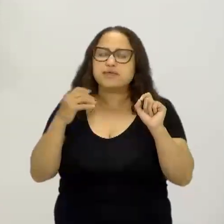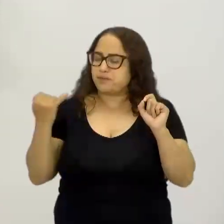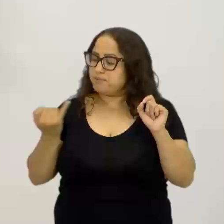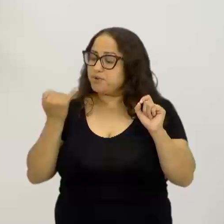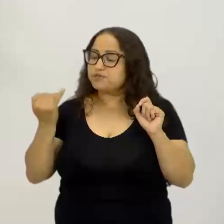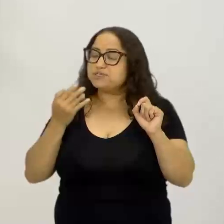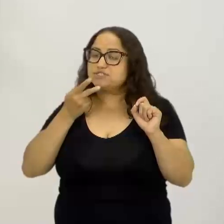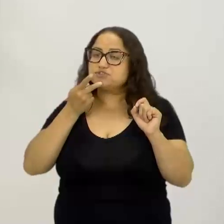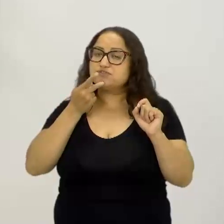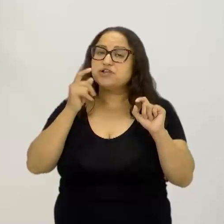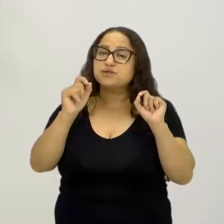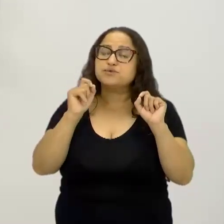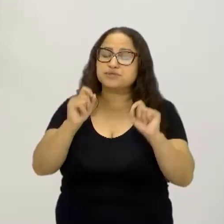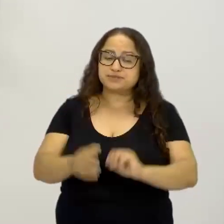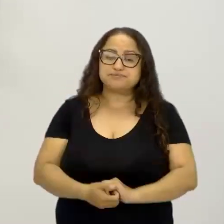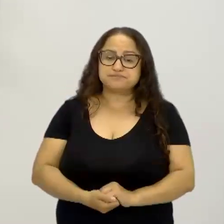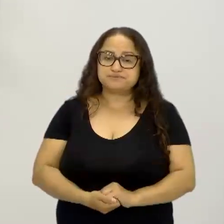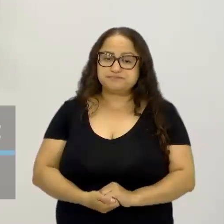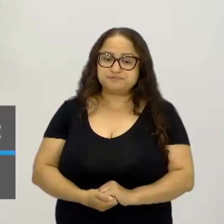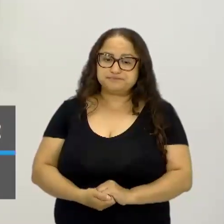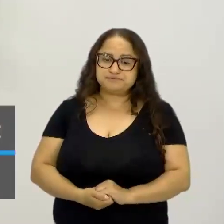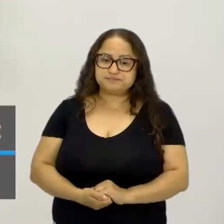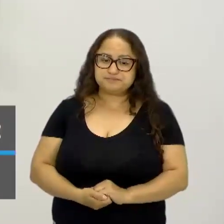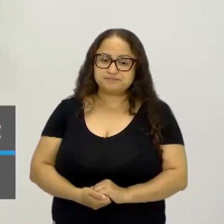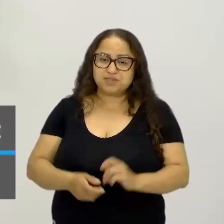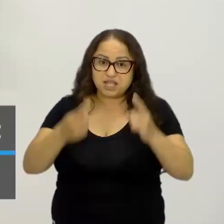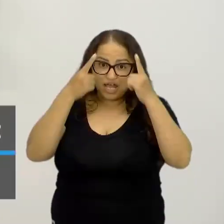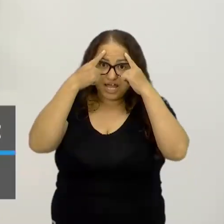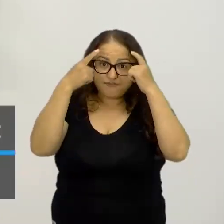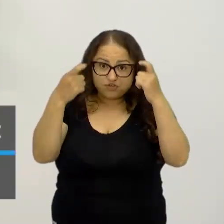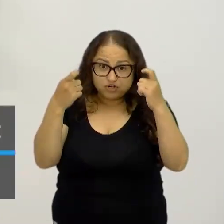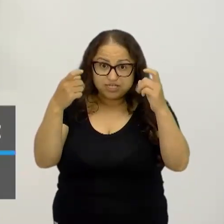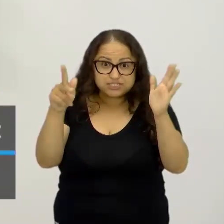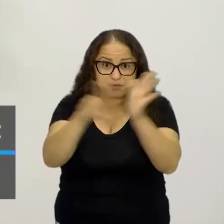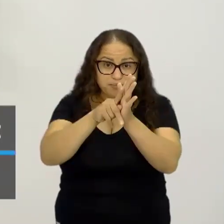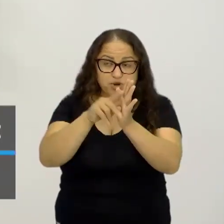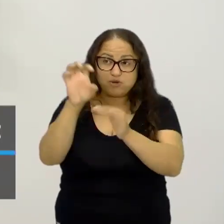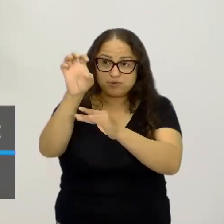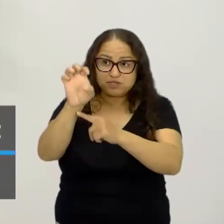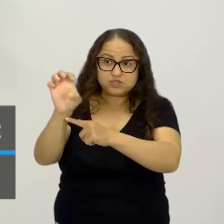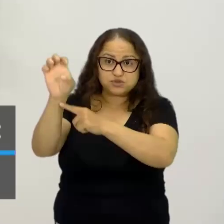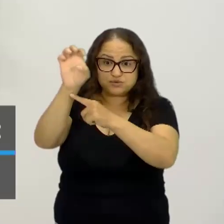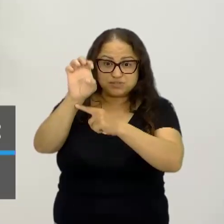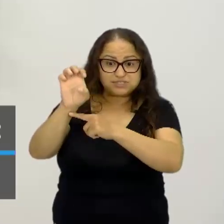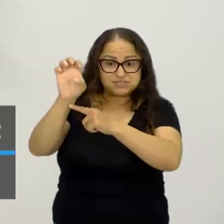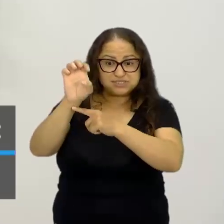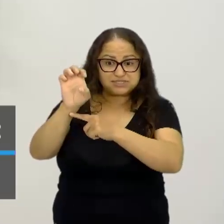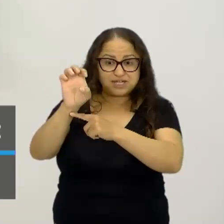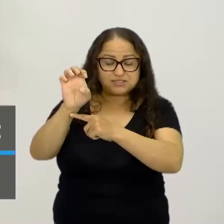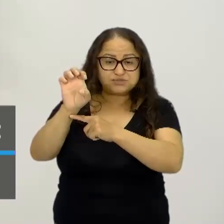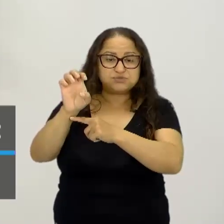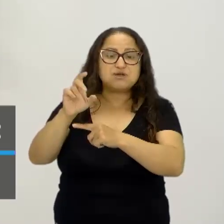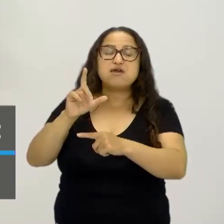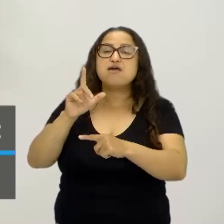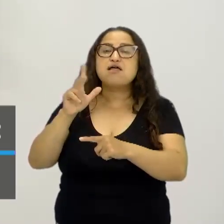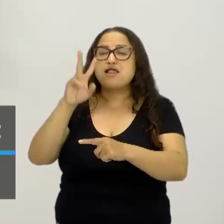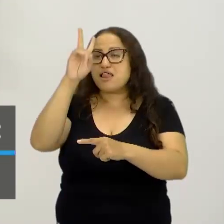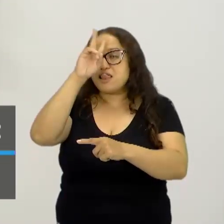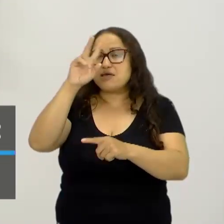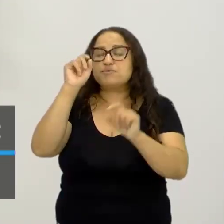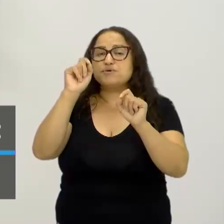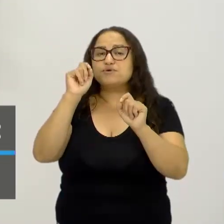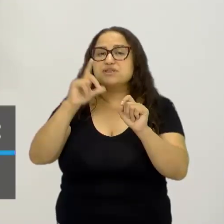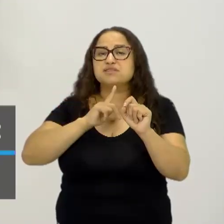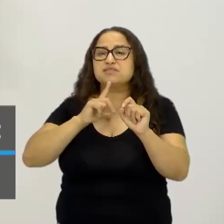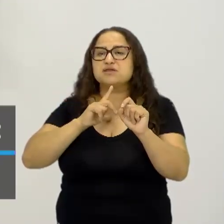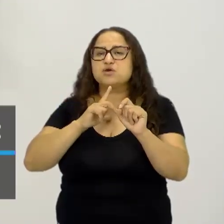nós falamos nas últimas aulas, tem a violência do Estado, né, eu me lembro até que a Fabi falou que o Estado tem o monopólio do